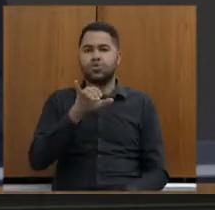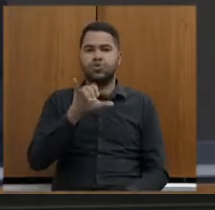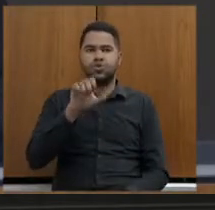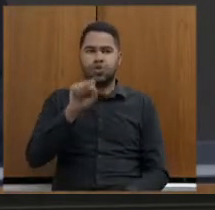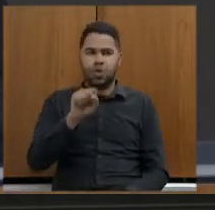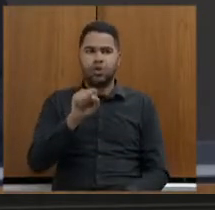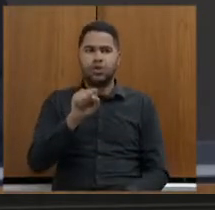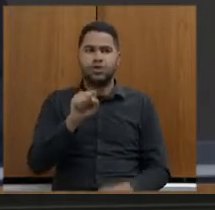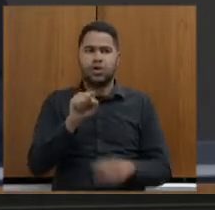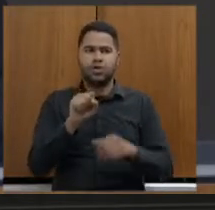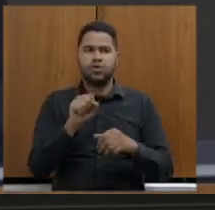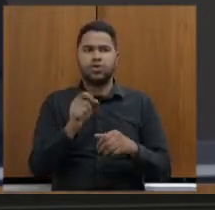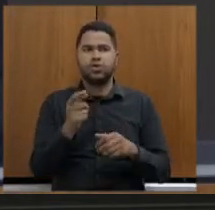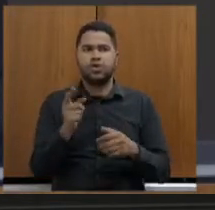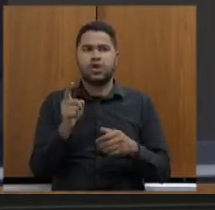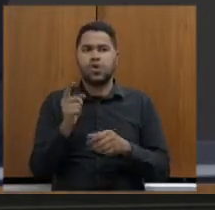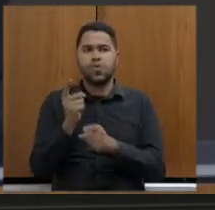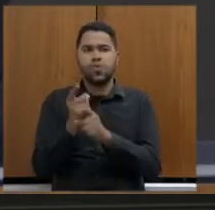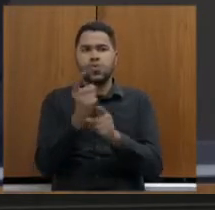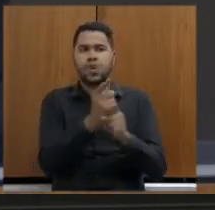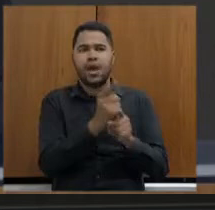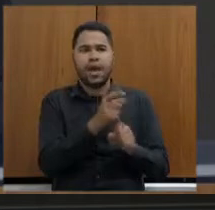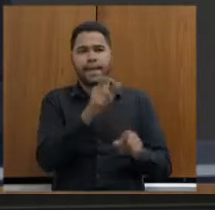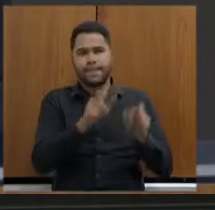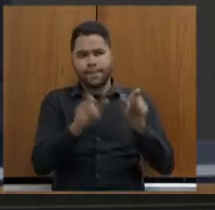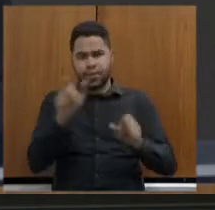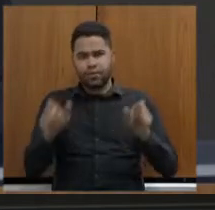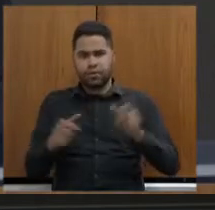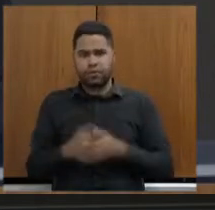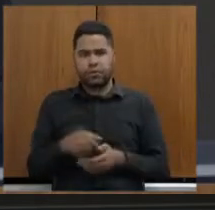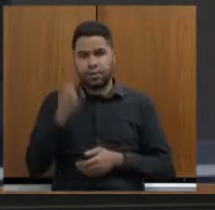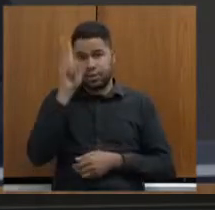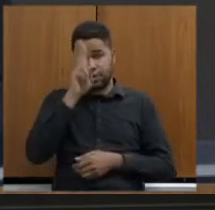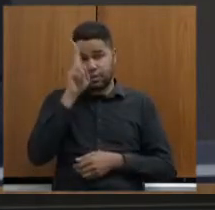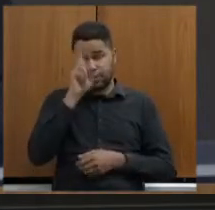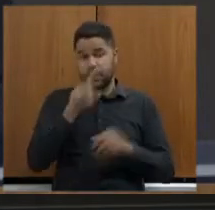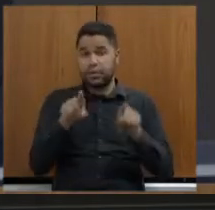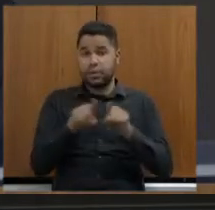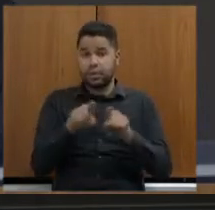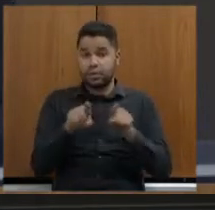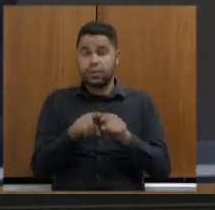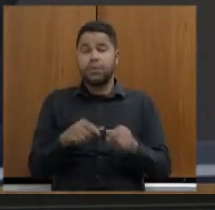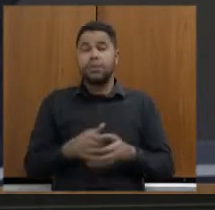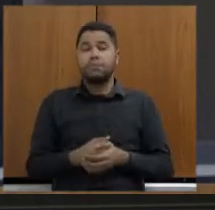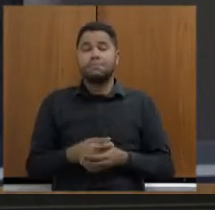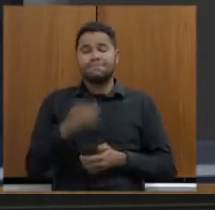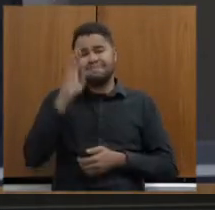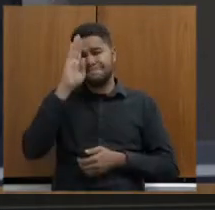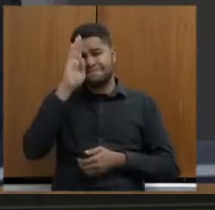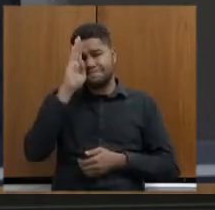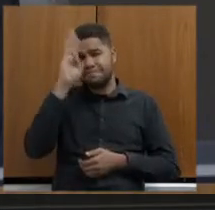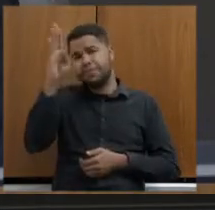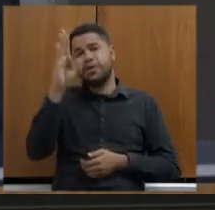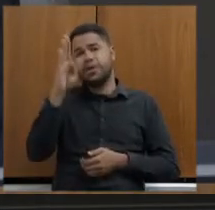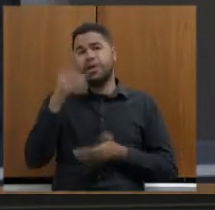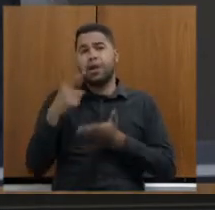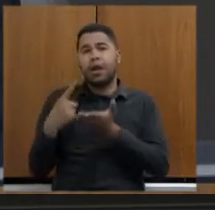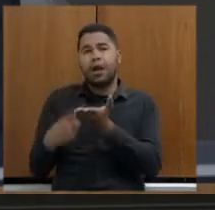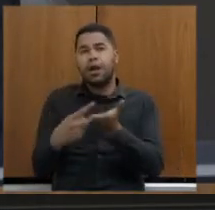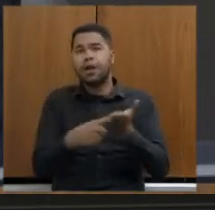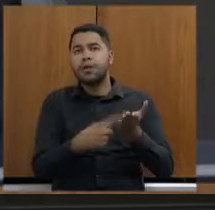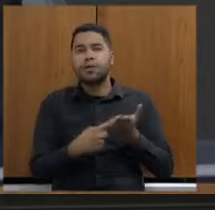localizadas e identificadas. queria lembrar, deputado, também, que a prioridade do acordo é